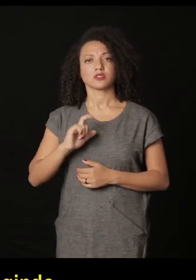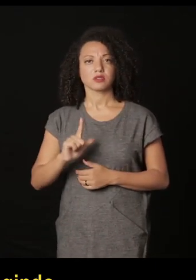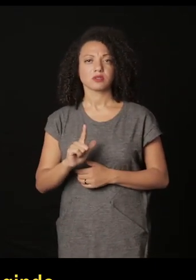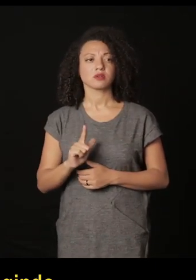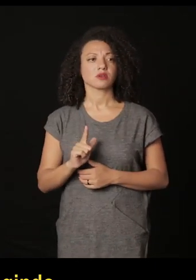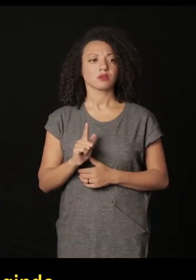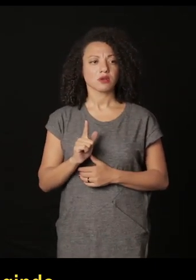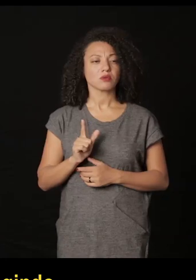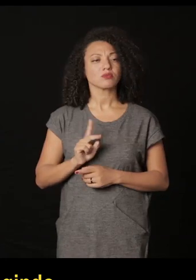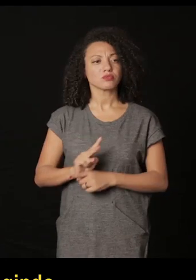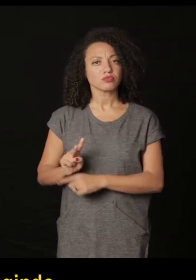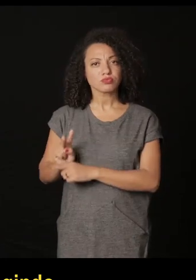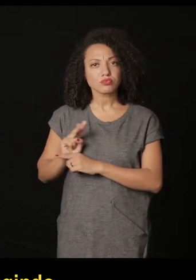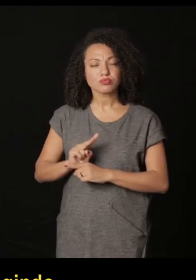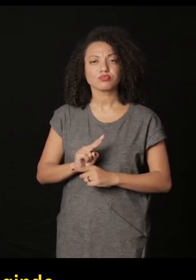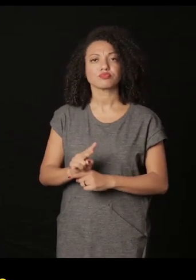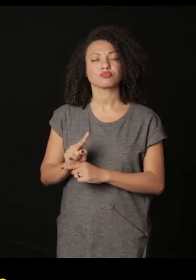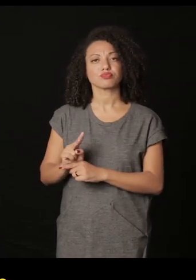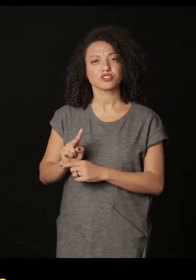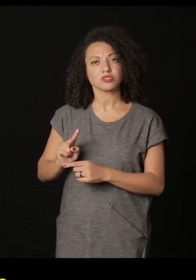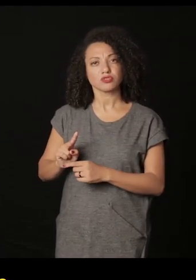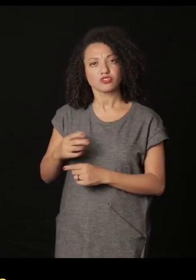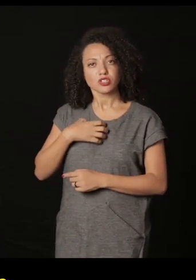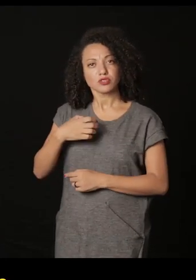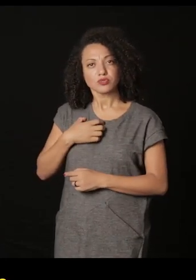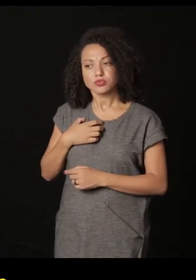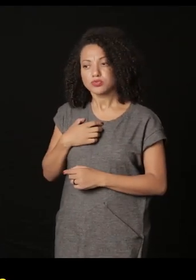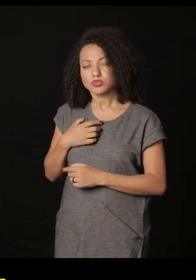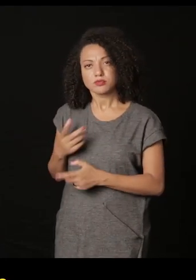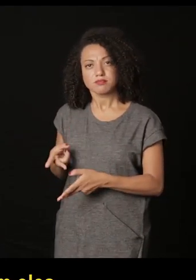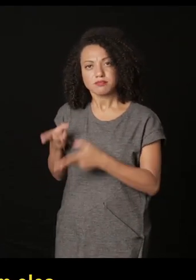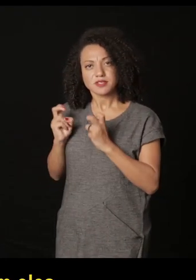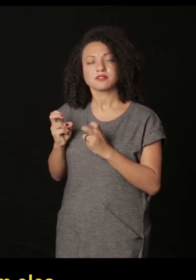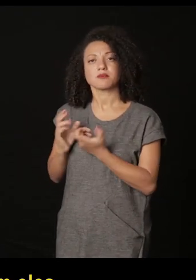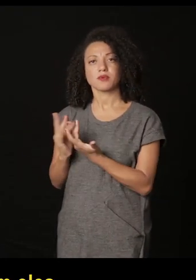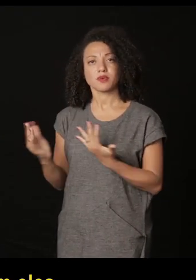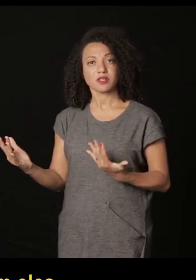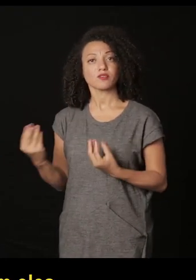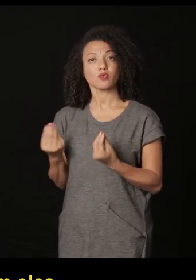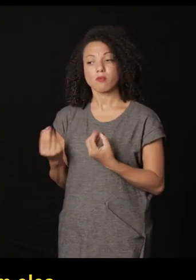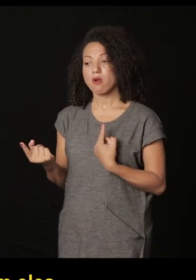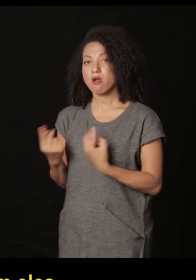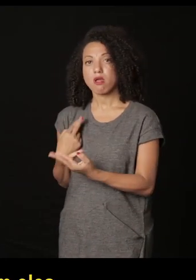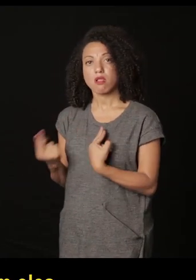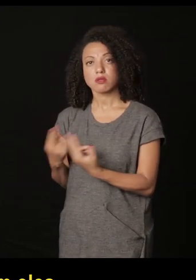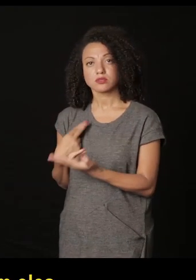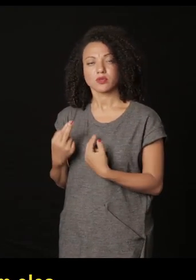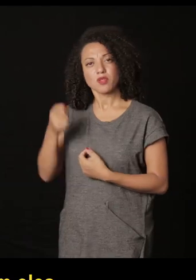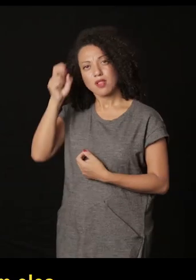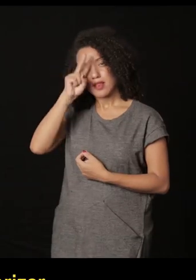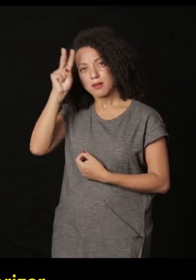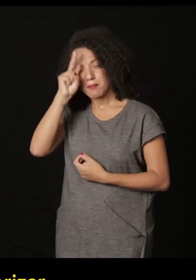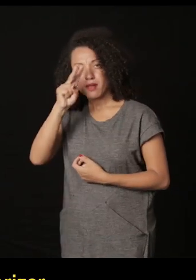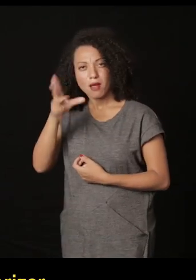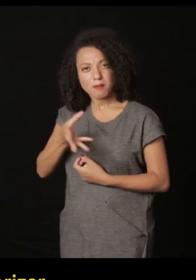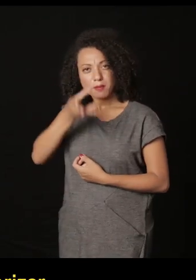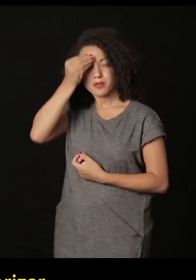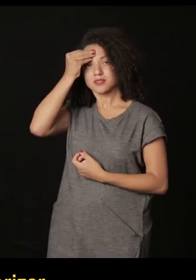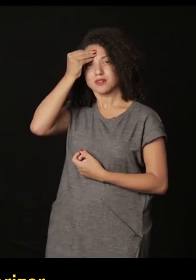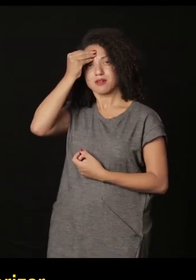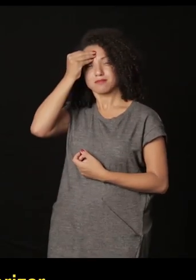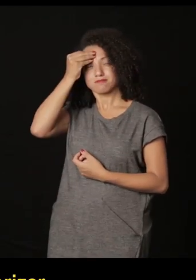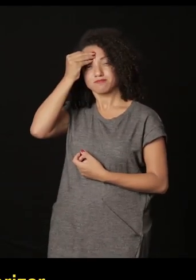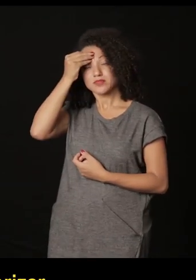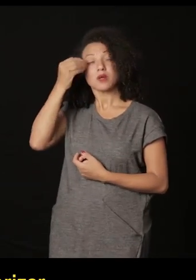agindo desde sempre no trabalho de custódia e interpretação dos arquivos e na relação que mantemos com eles nos modos de